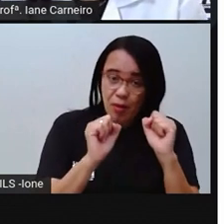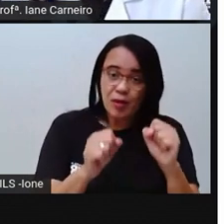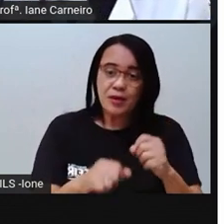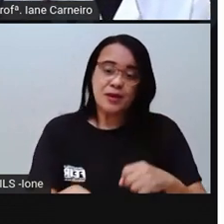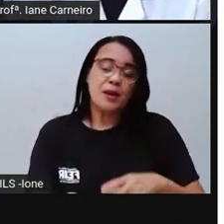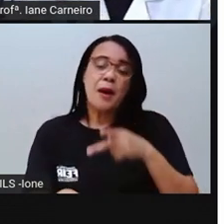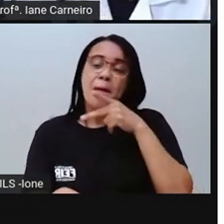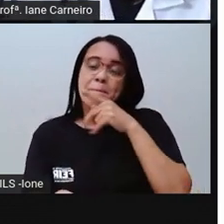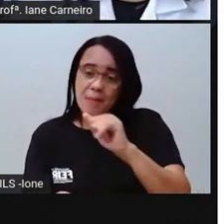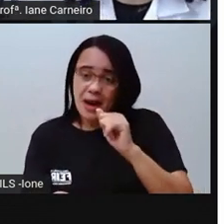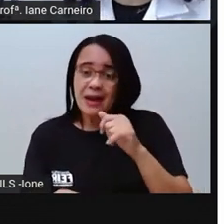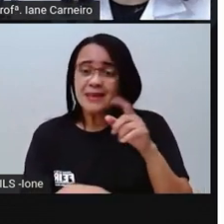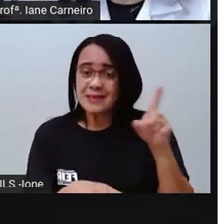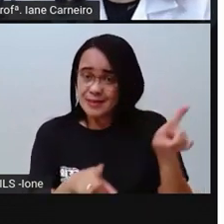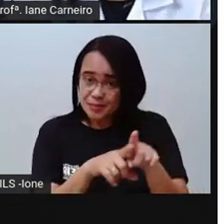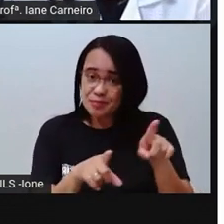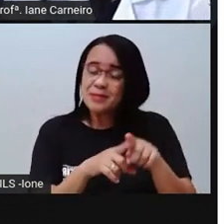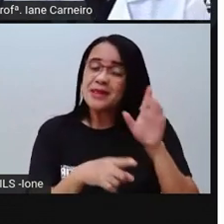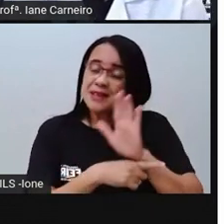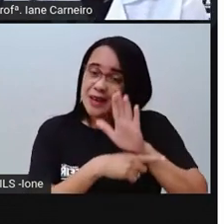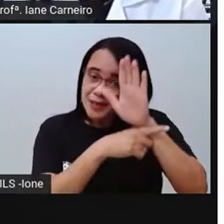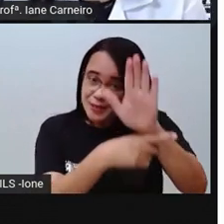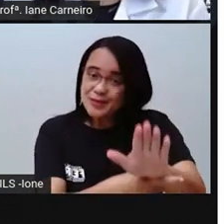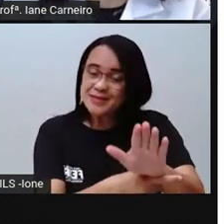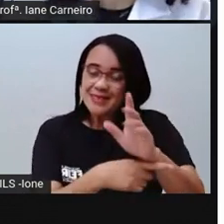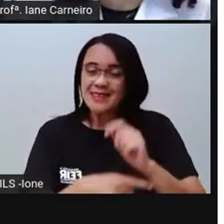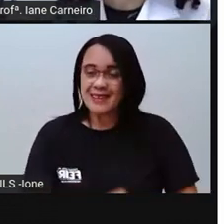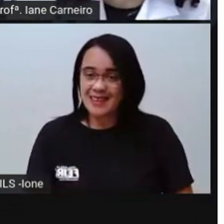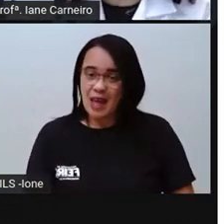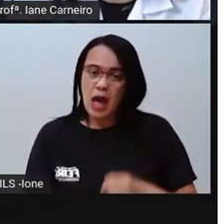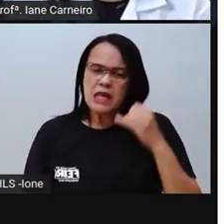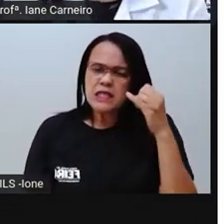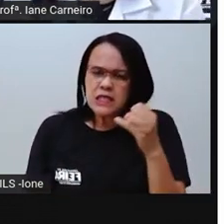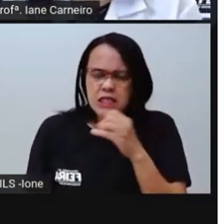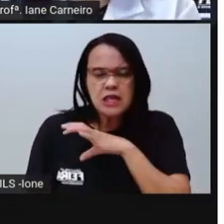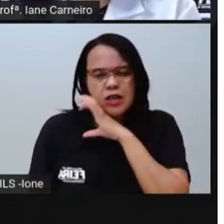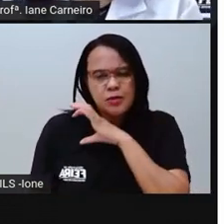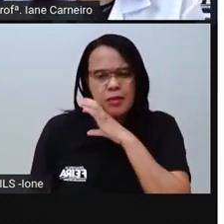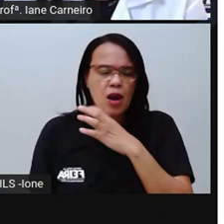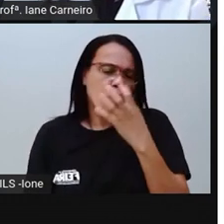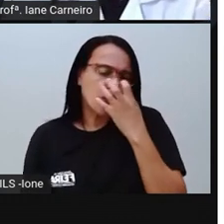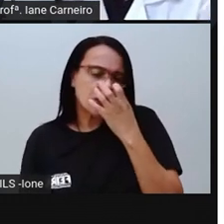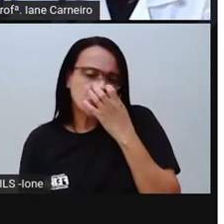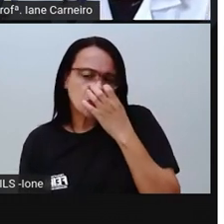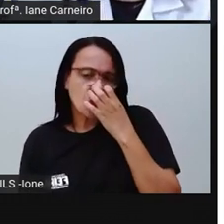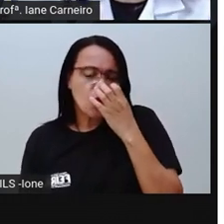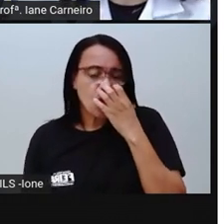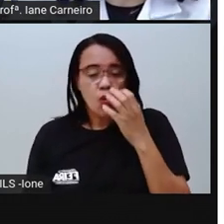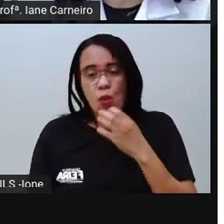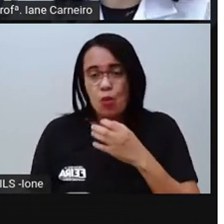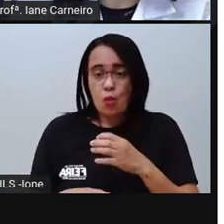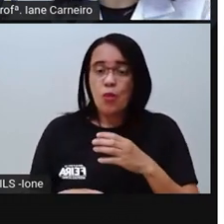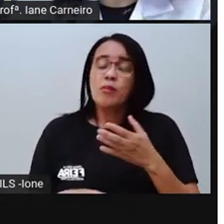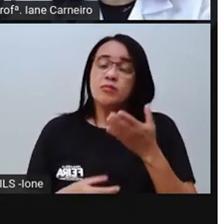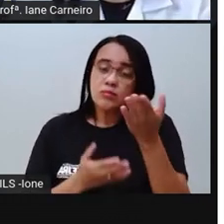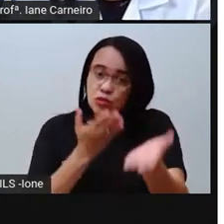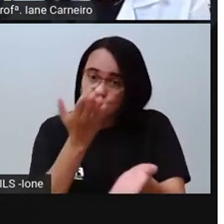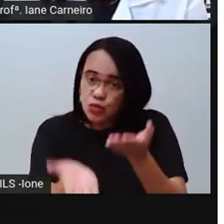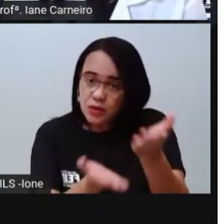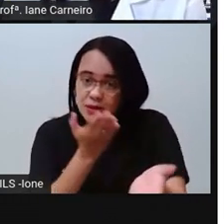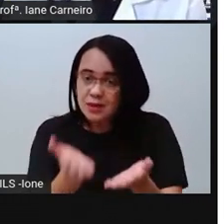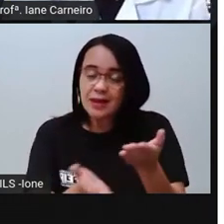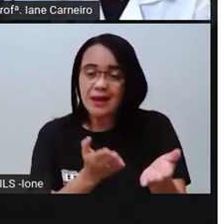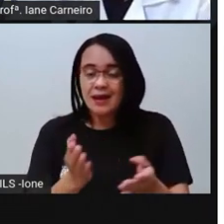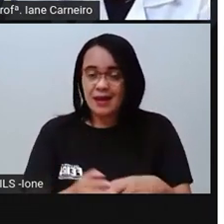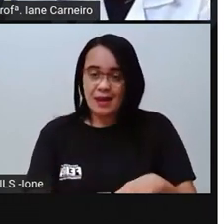ajudar, ou tem um cachorrinho em casa, pode ajudar a dar banho, né? A dar comida, a levar para passear, né?